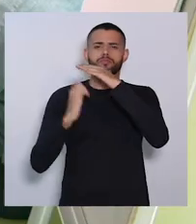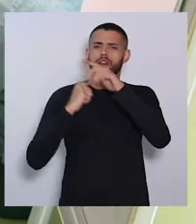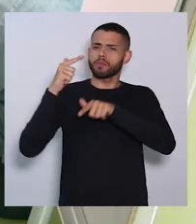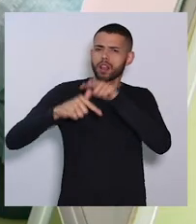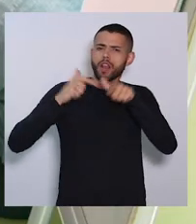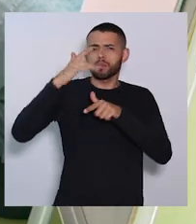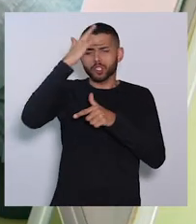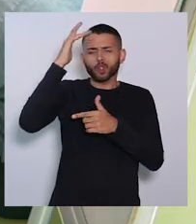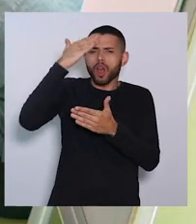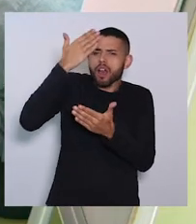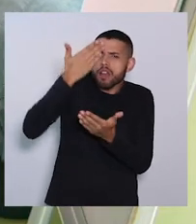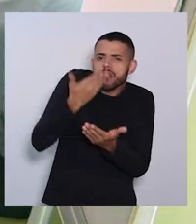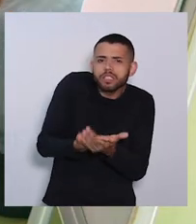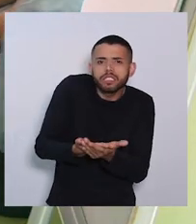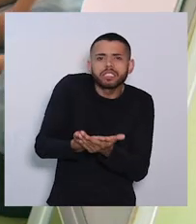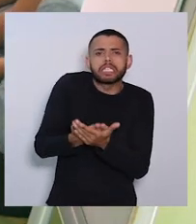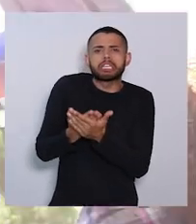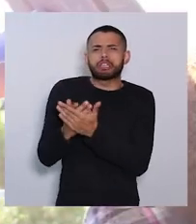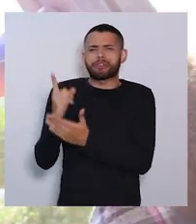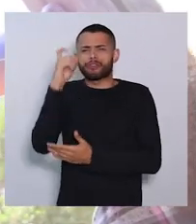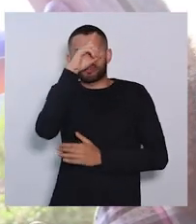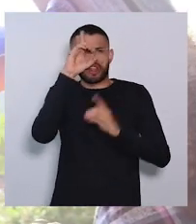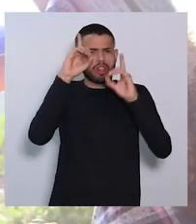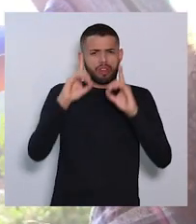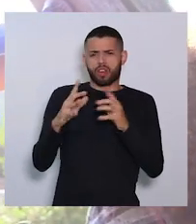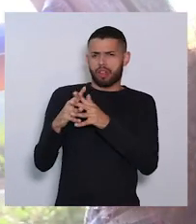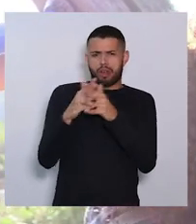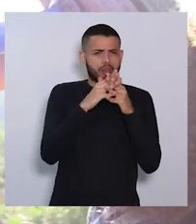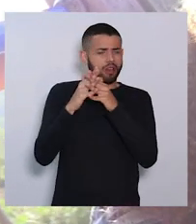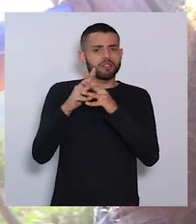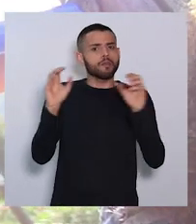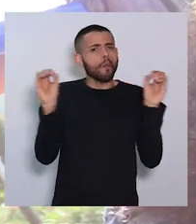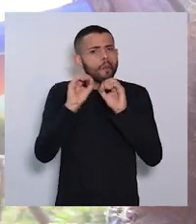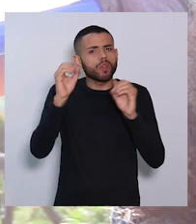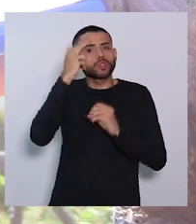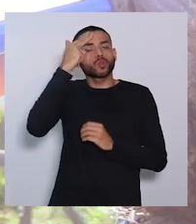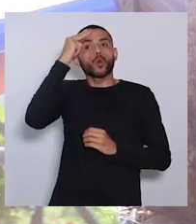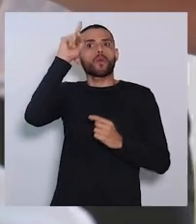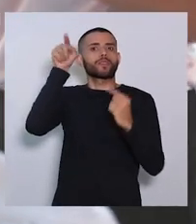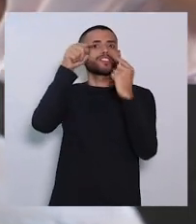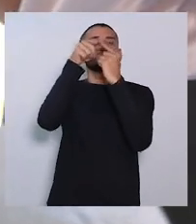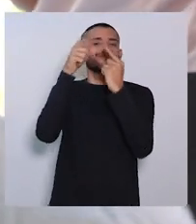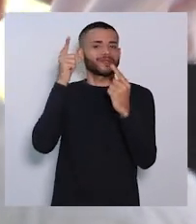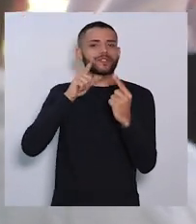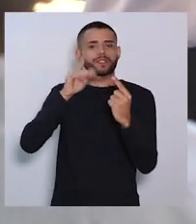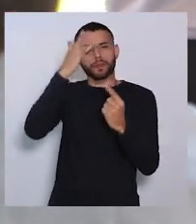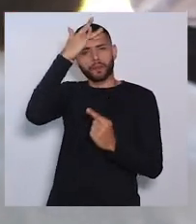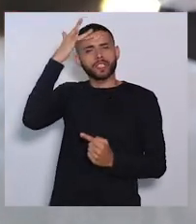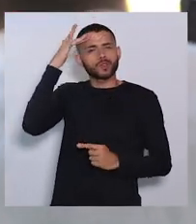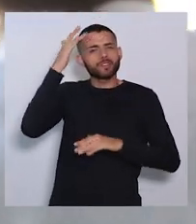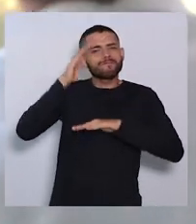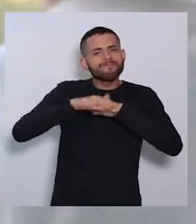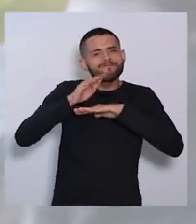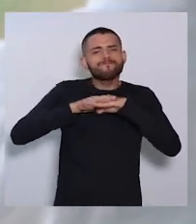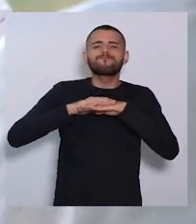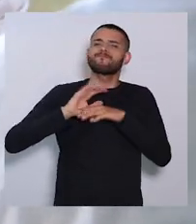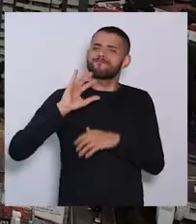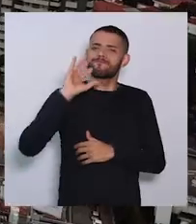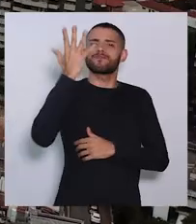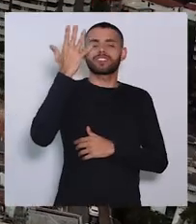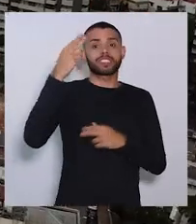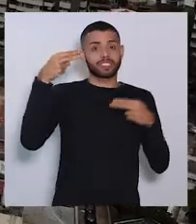acredita e que não deixa nenhuma dificuldade atrapalhar seus sonhos e objetivos. É gente que realiza.